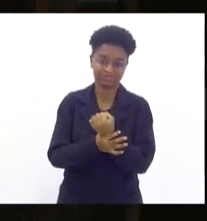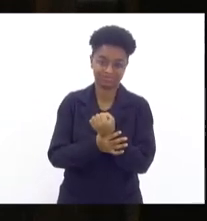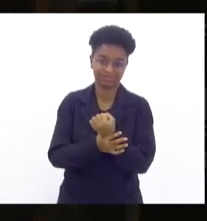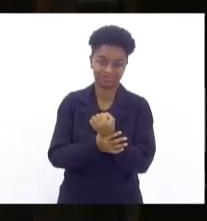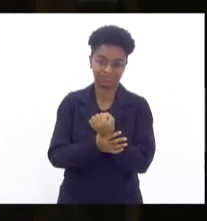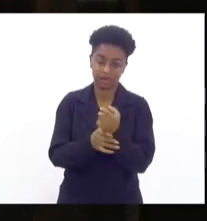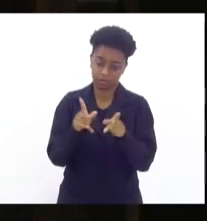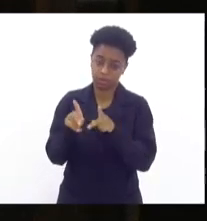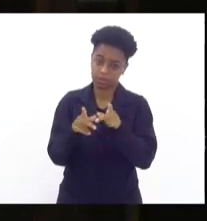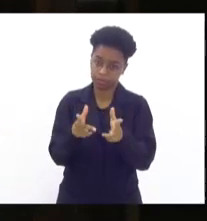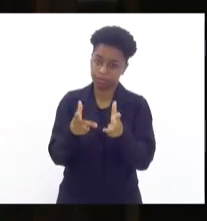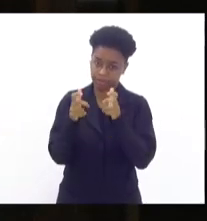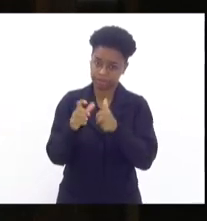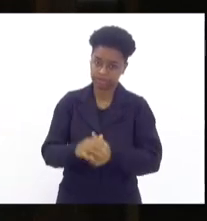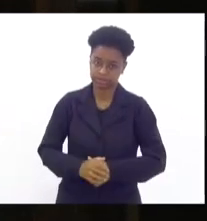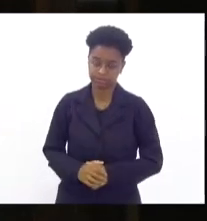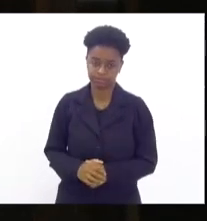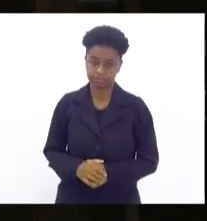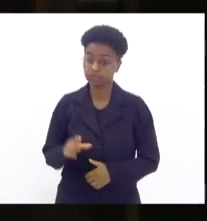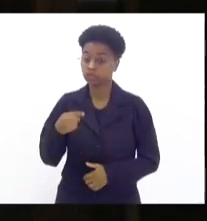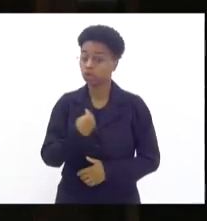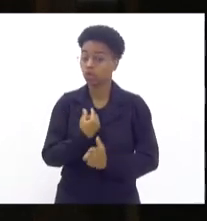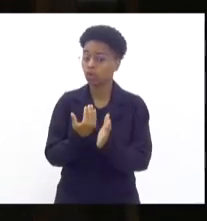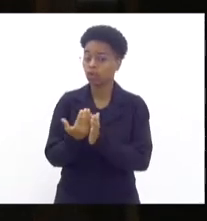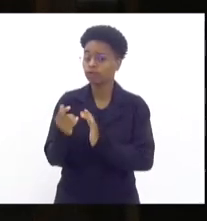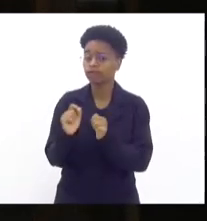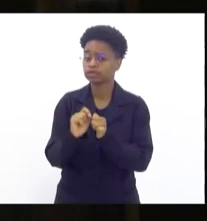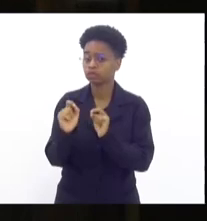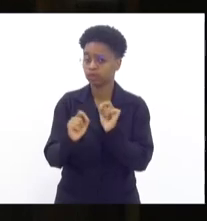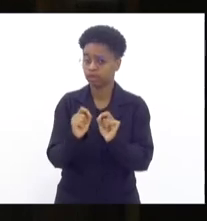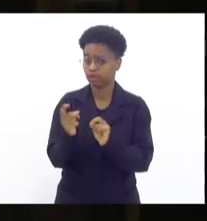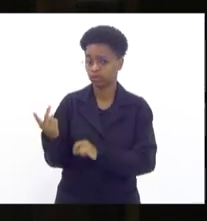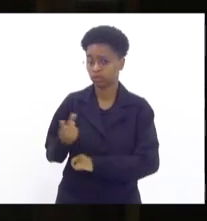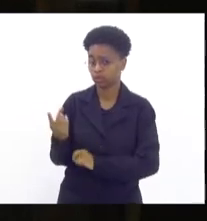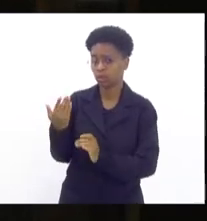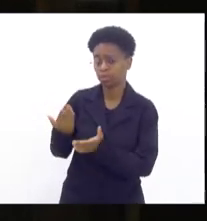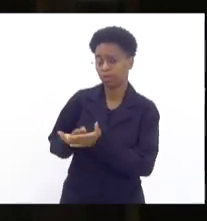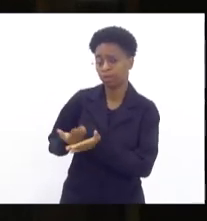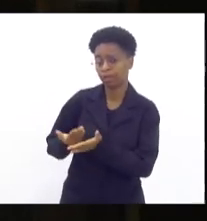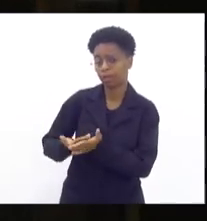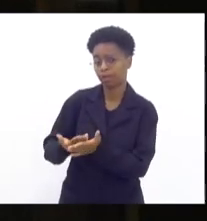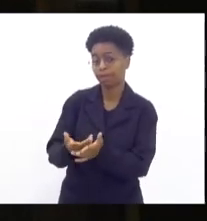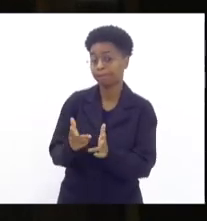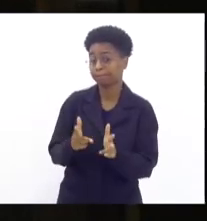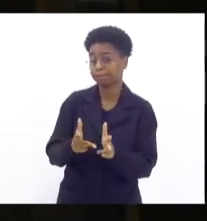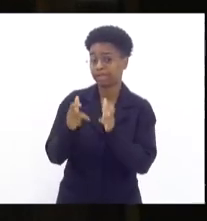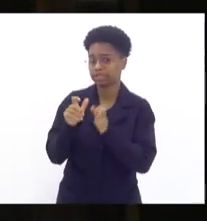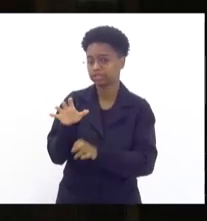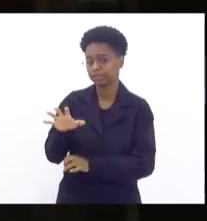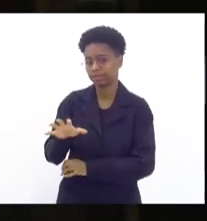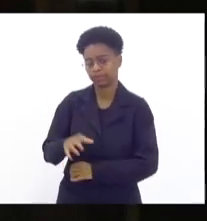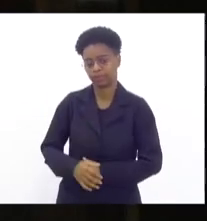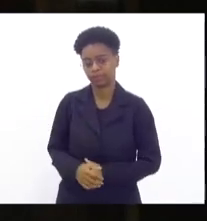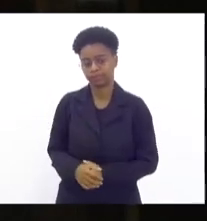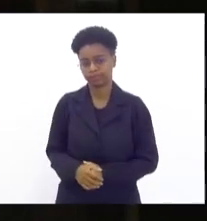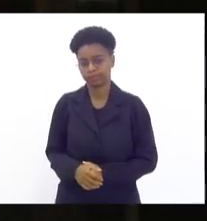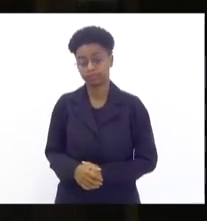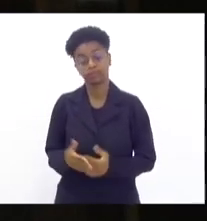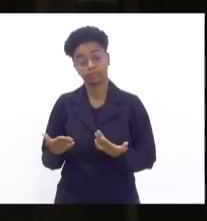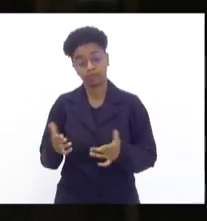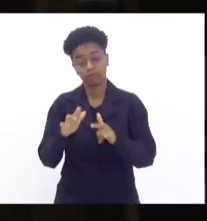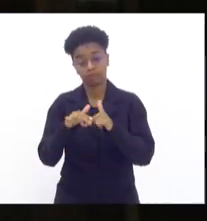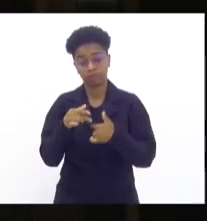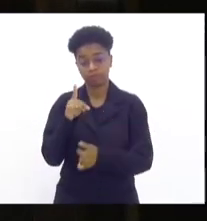ruim. O a gente começou a fazer, doutor Gabriel Ferranda, estudando, a gente começou a notar isso aí. E a gente começou, a gente, por conta da